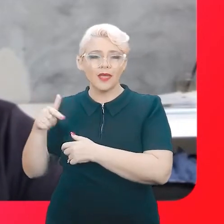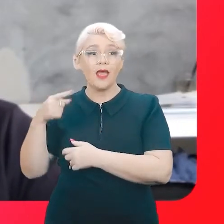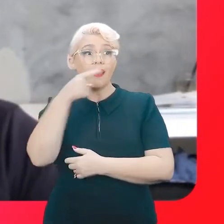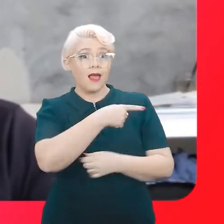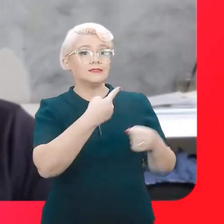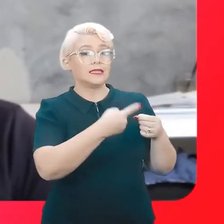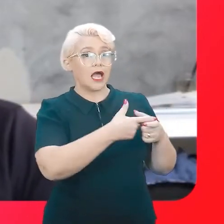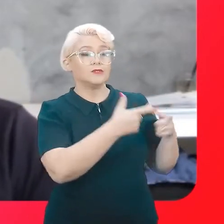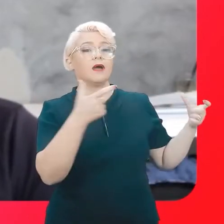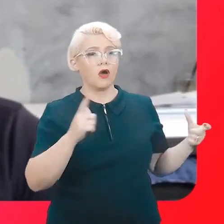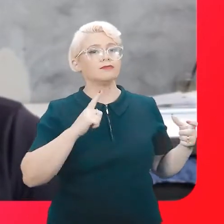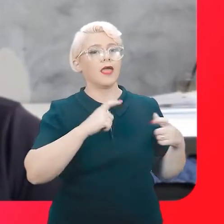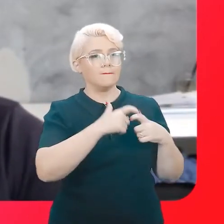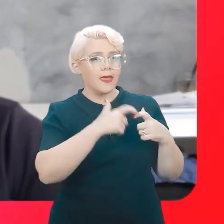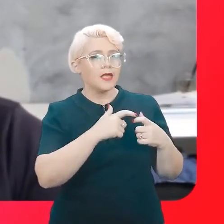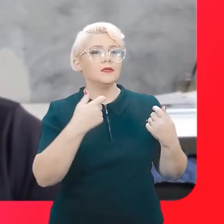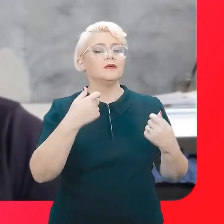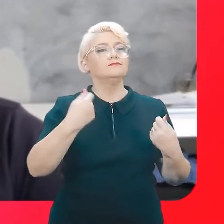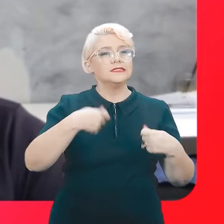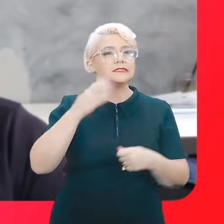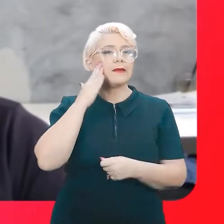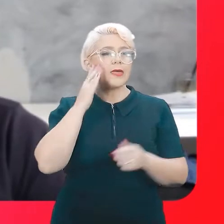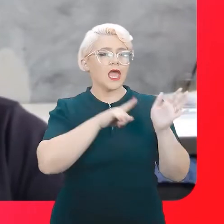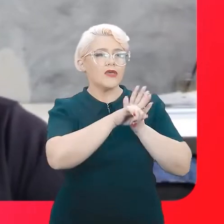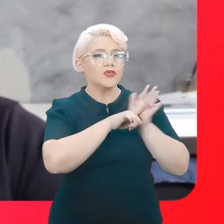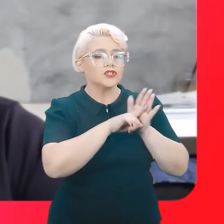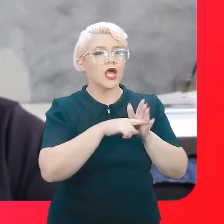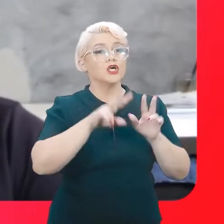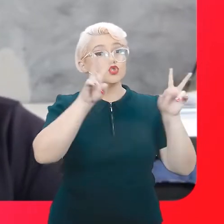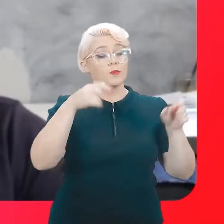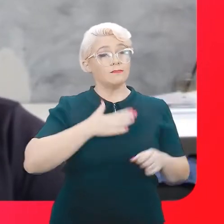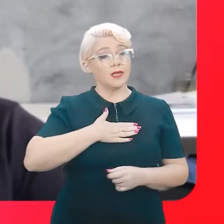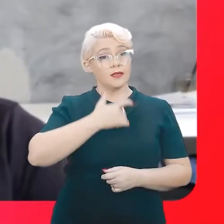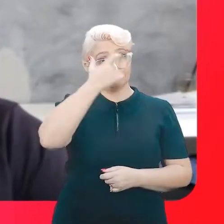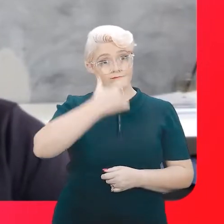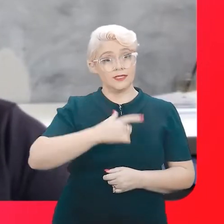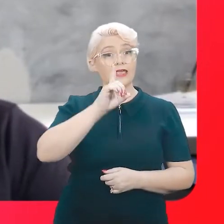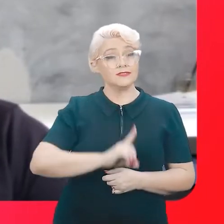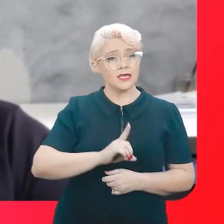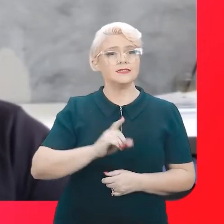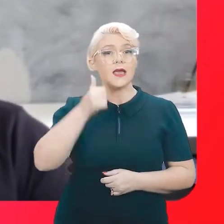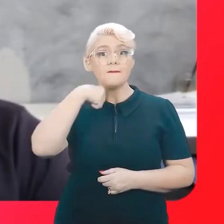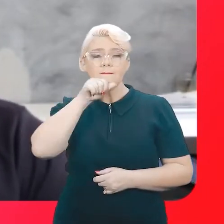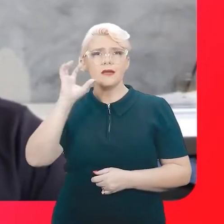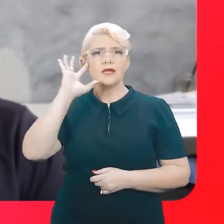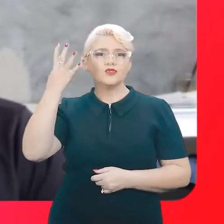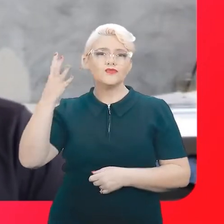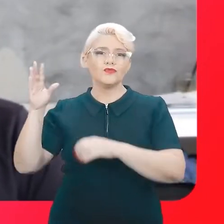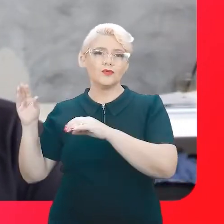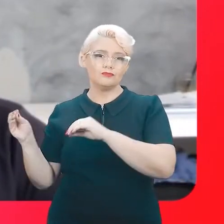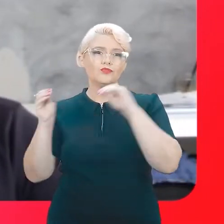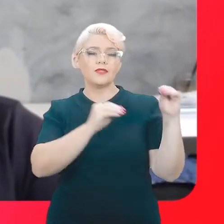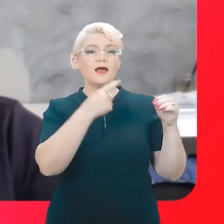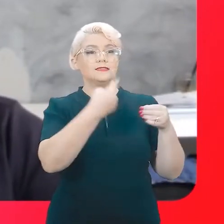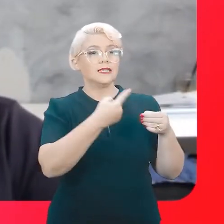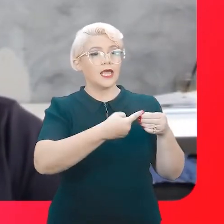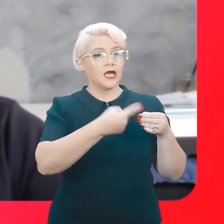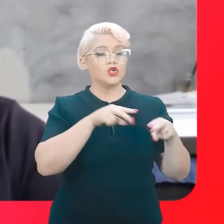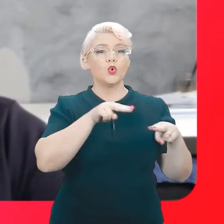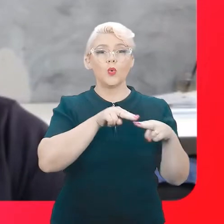poderiam saber um pouco mais sobre o meu caso, minha deficiência, minha mãe resolveu me levar para Uberaba.